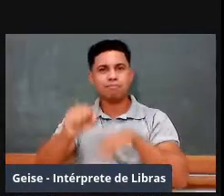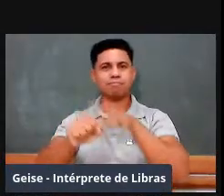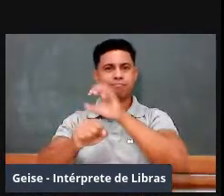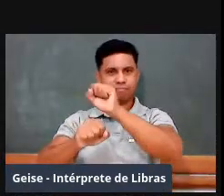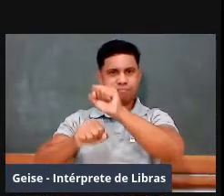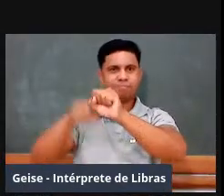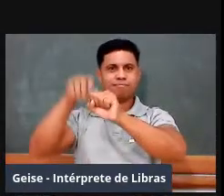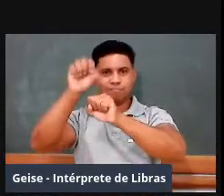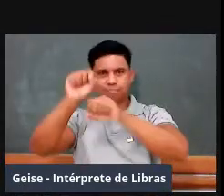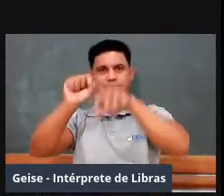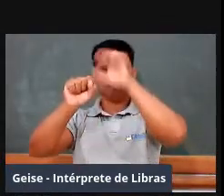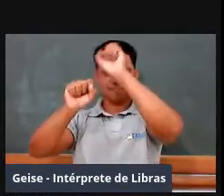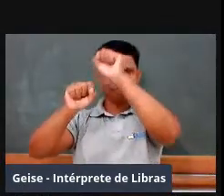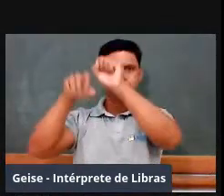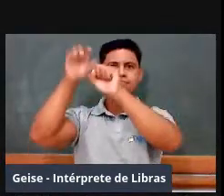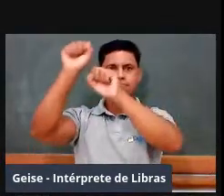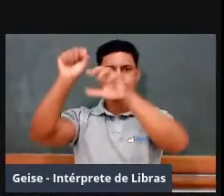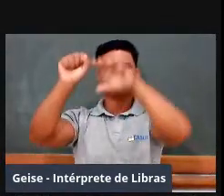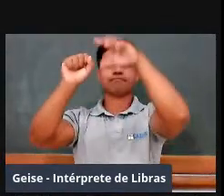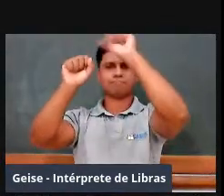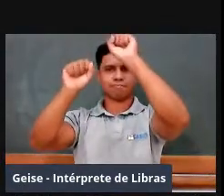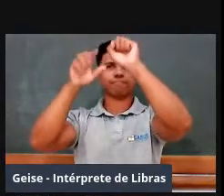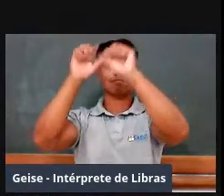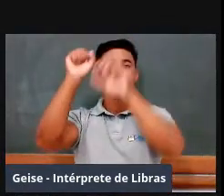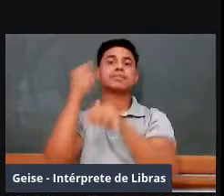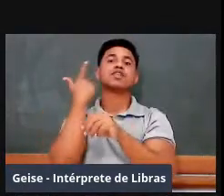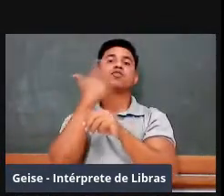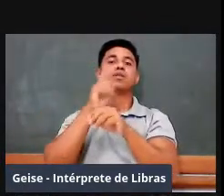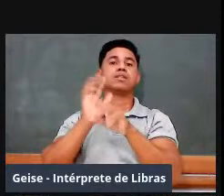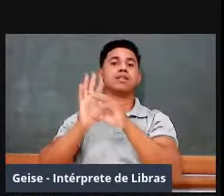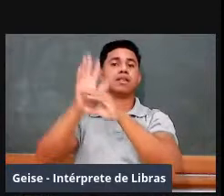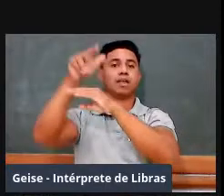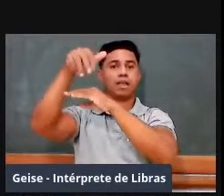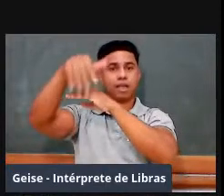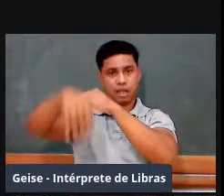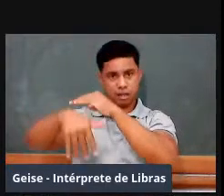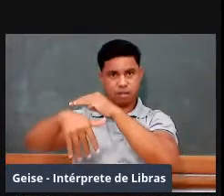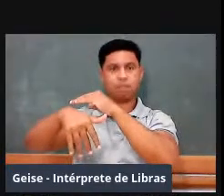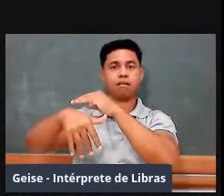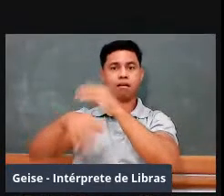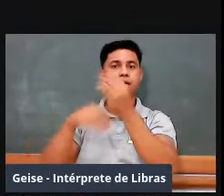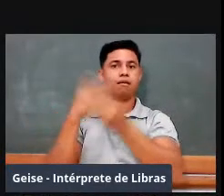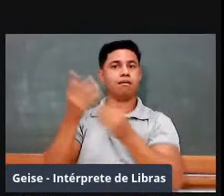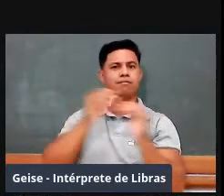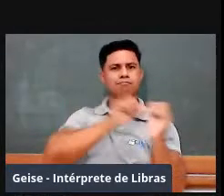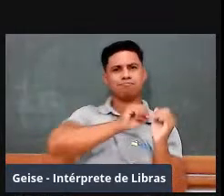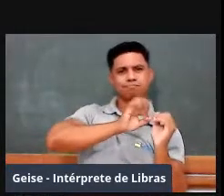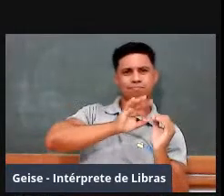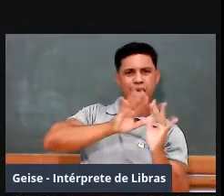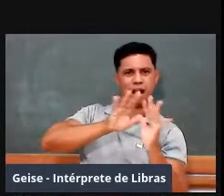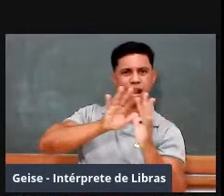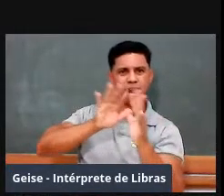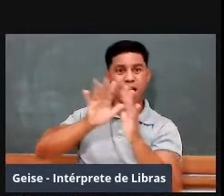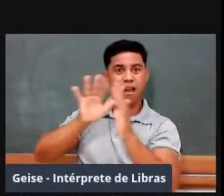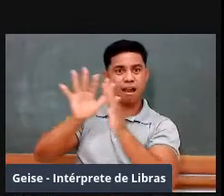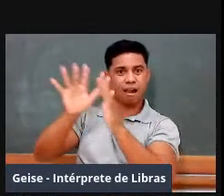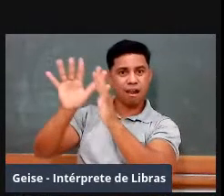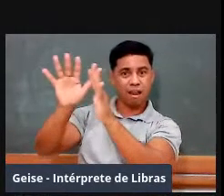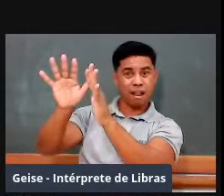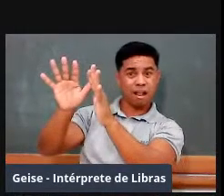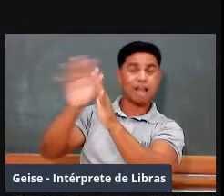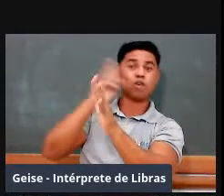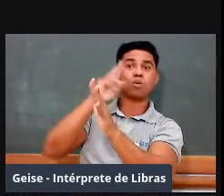que protegem aí as vilas, os reinos medievais, são essas altas muralhas. Quanto mais